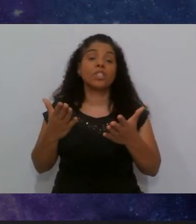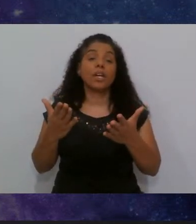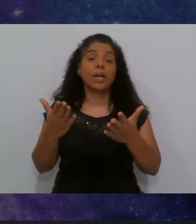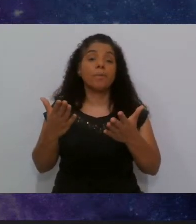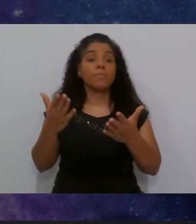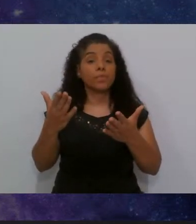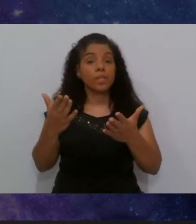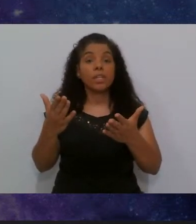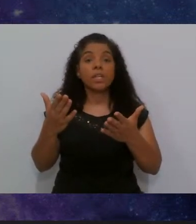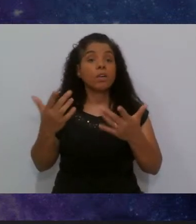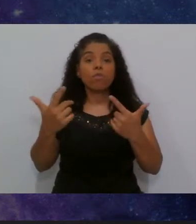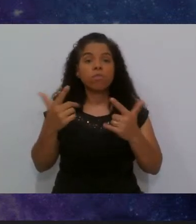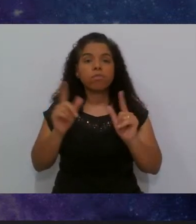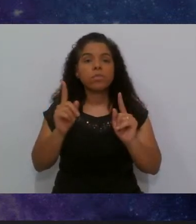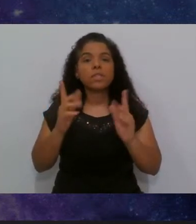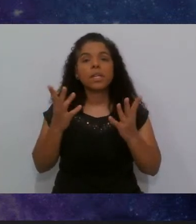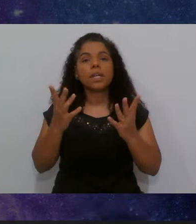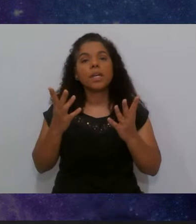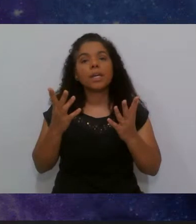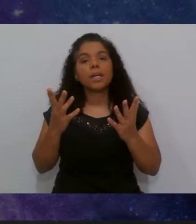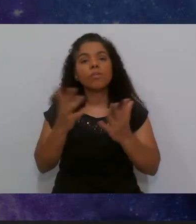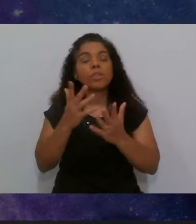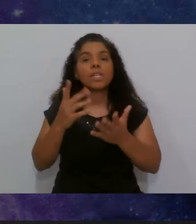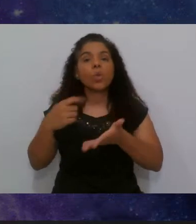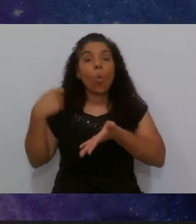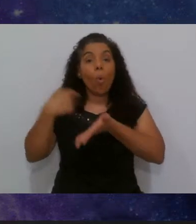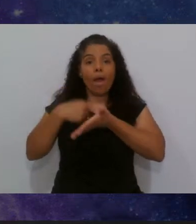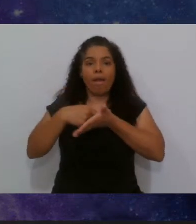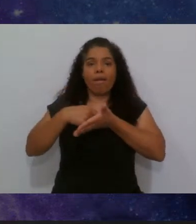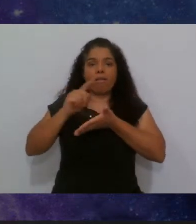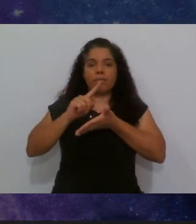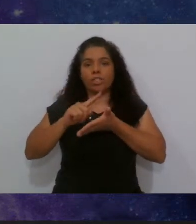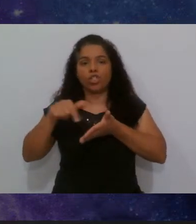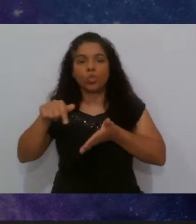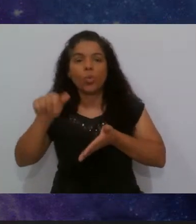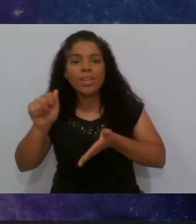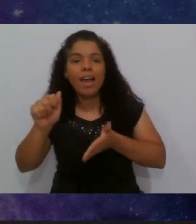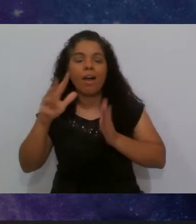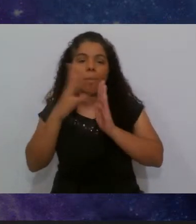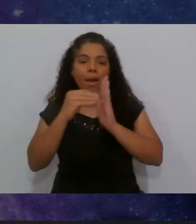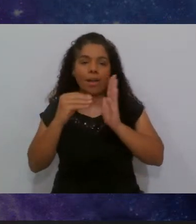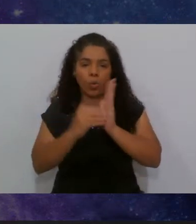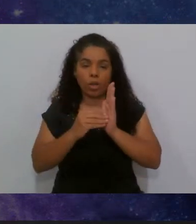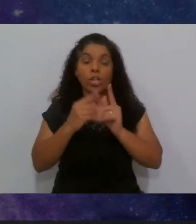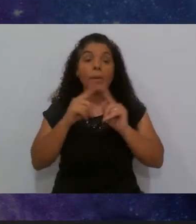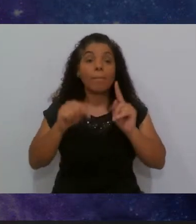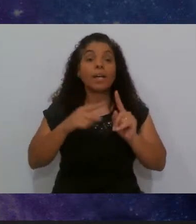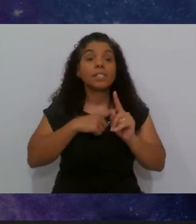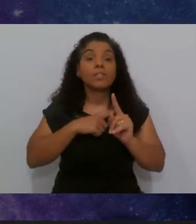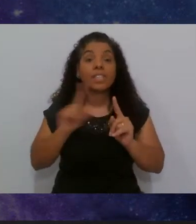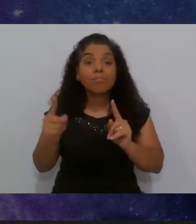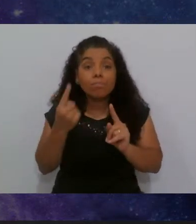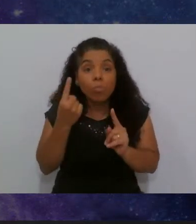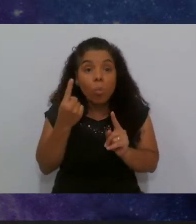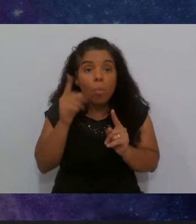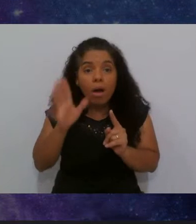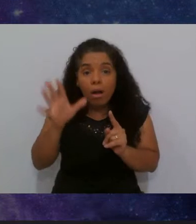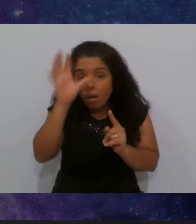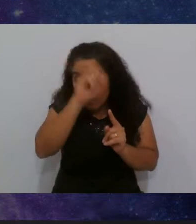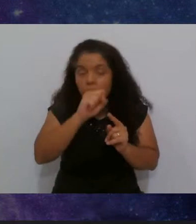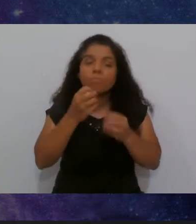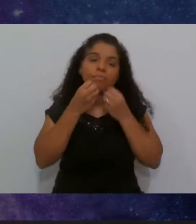você não está sendo exigido tanto do que há uma linguagem, né, você ter pelo menos uma já é bom,